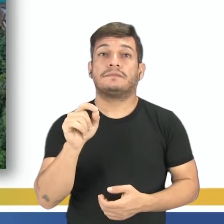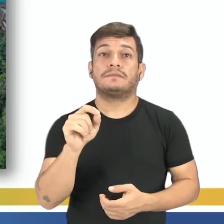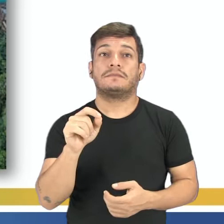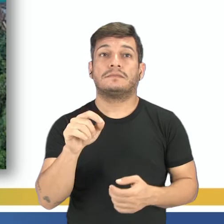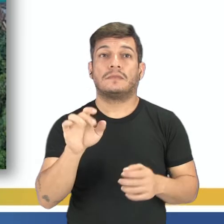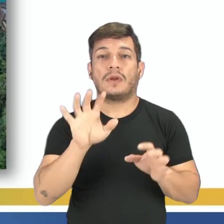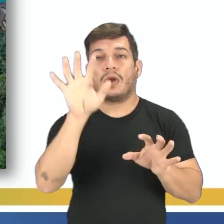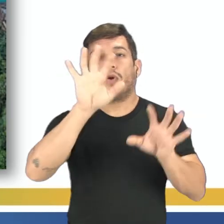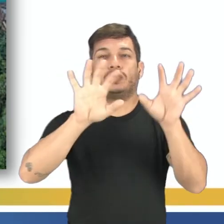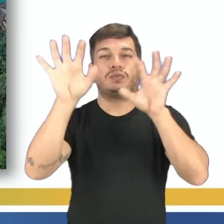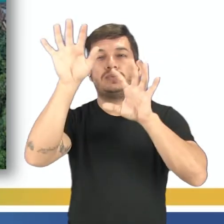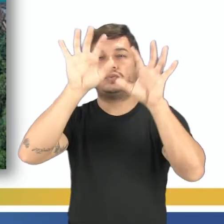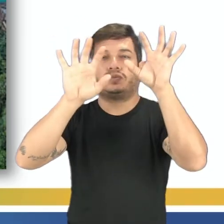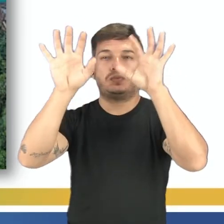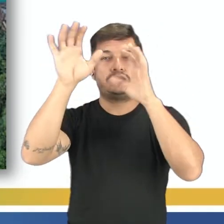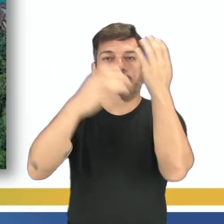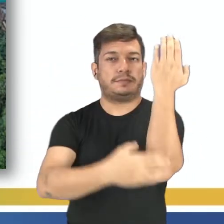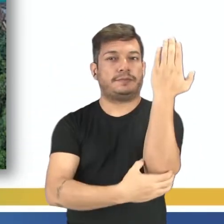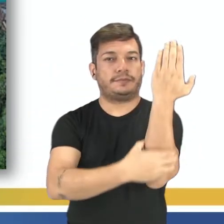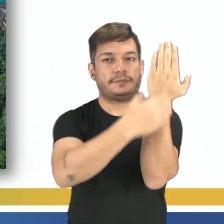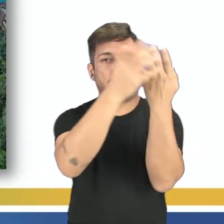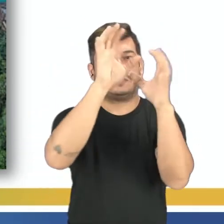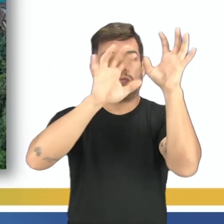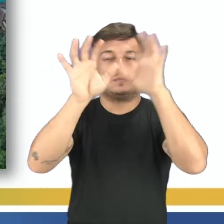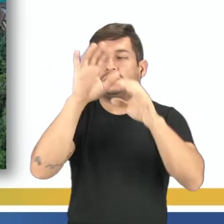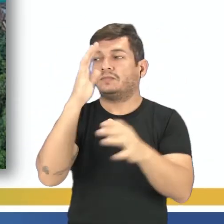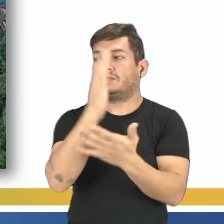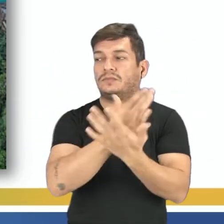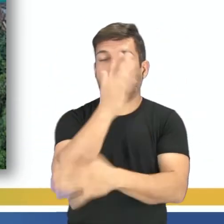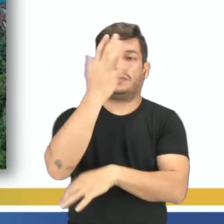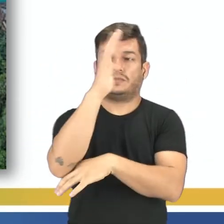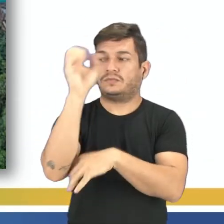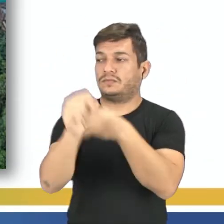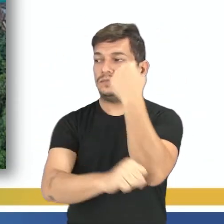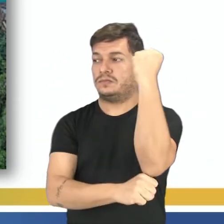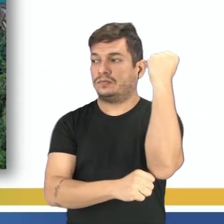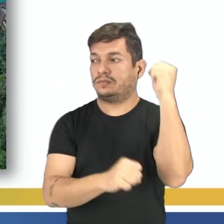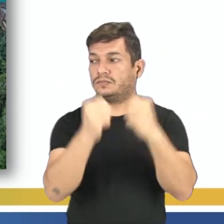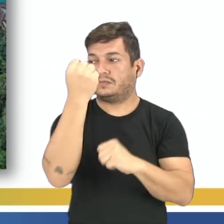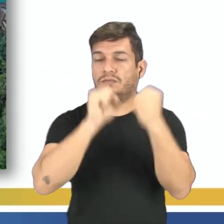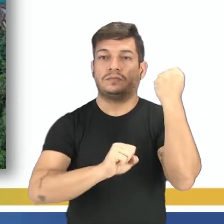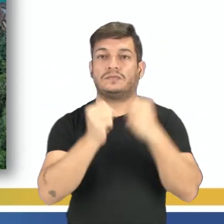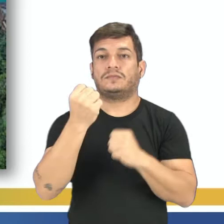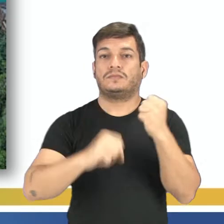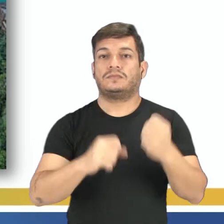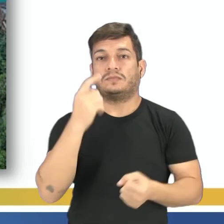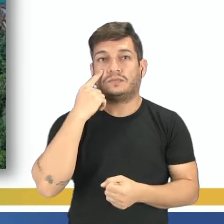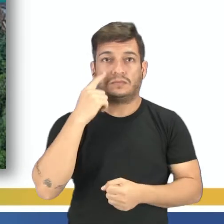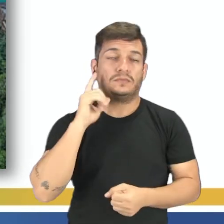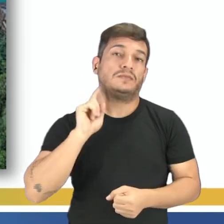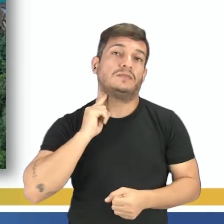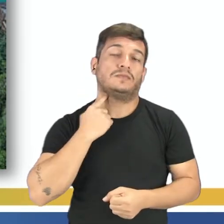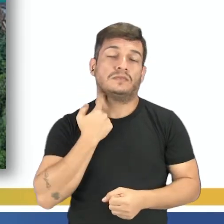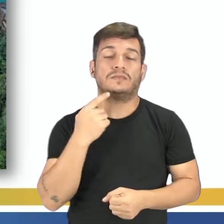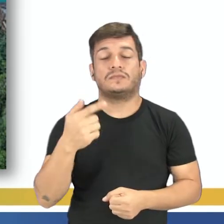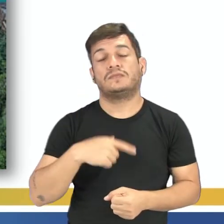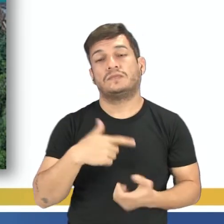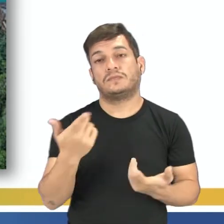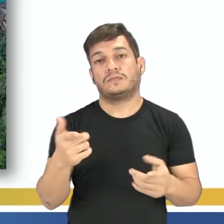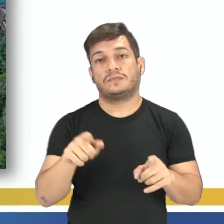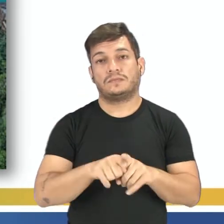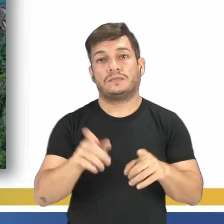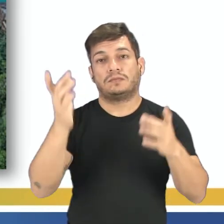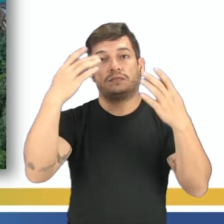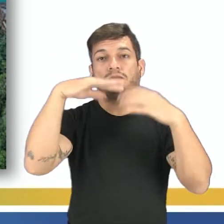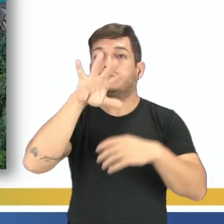chaminés, vamos colocar dessa maneira, de algumas fábricas poluindo a atmosfera, ou em outras palavras,